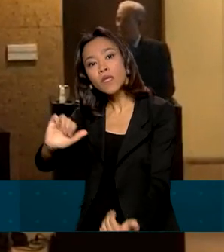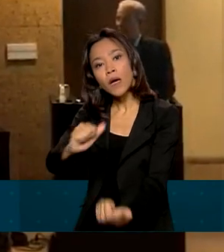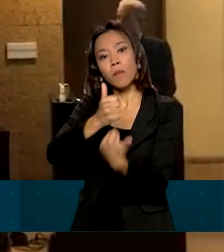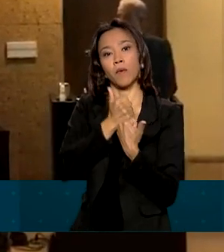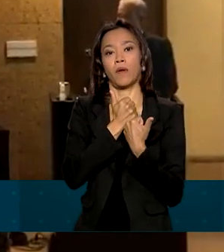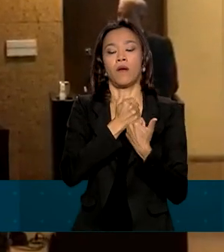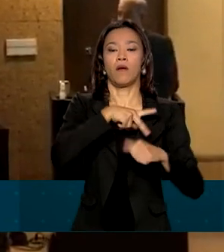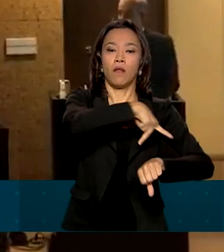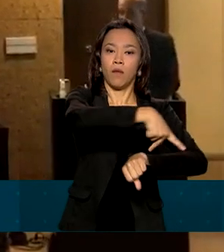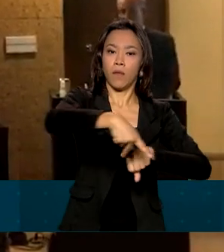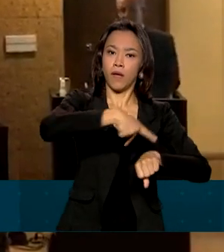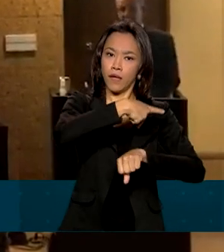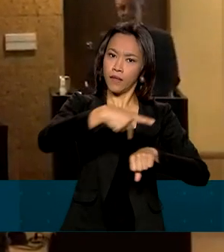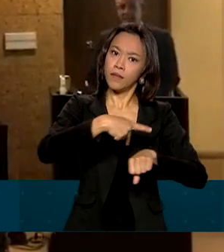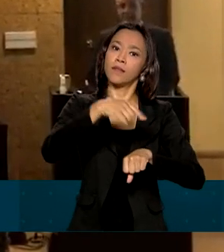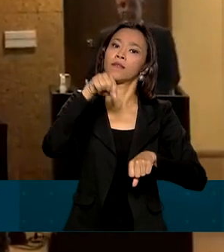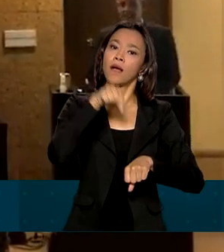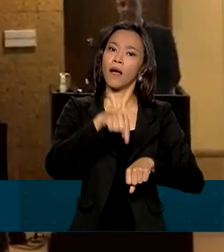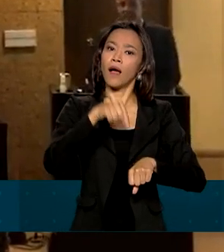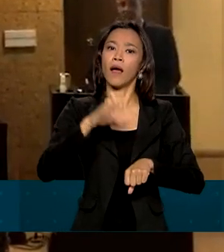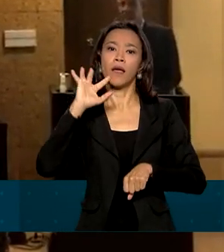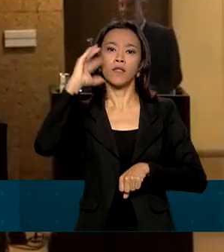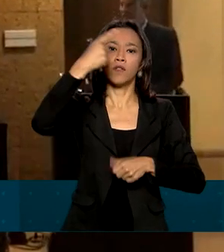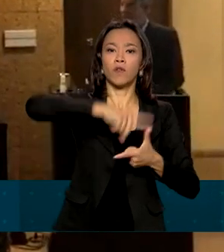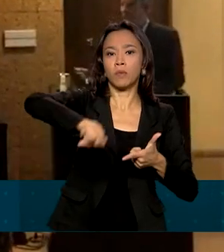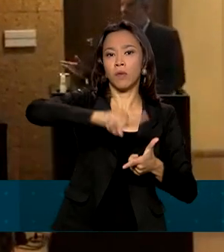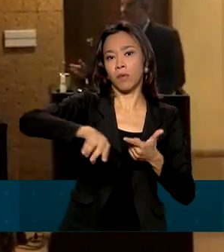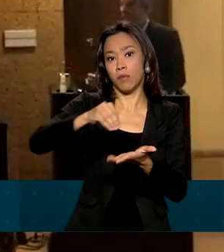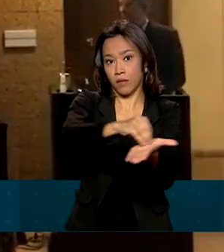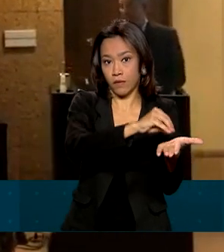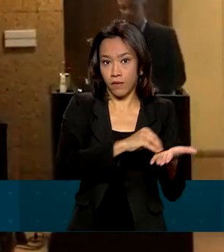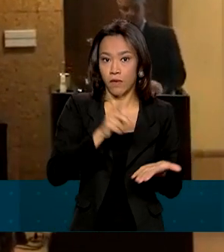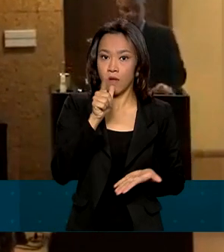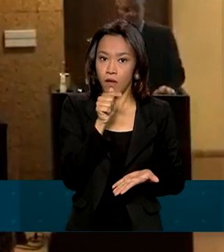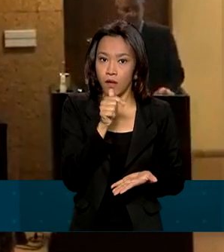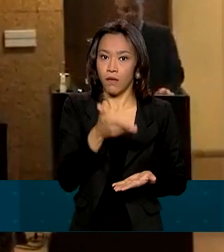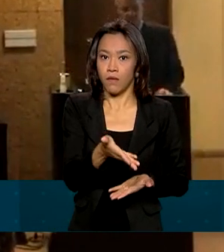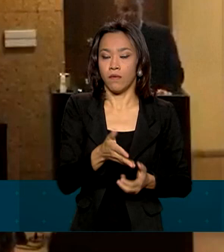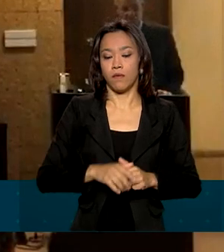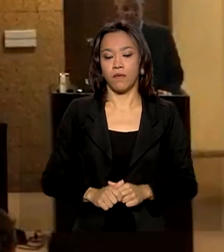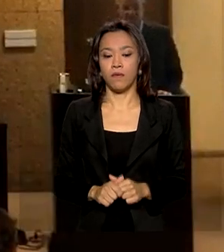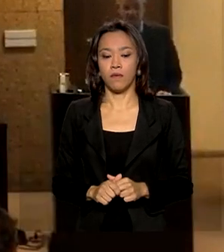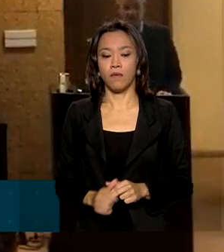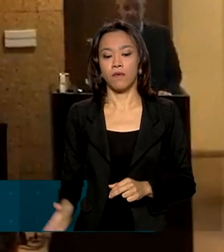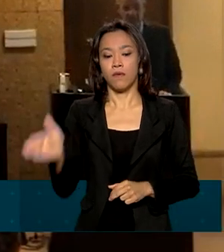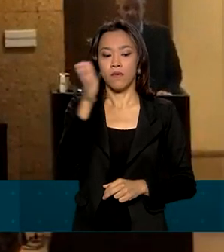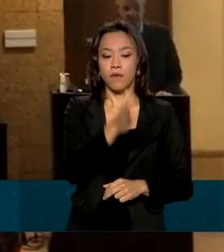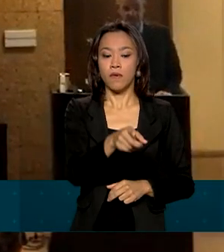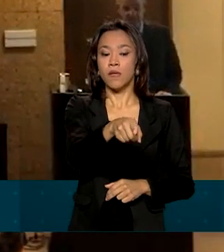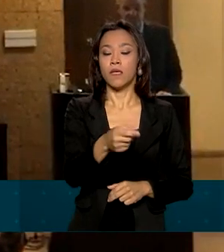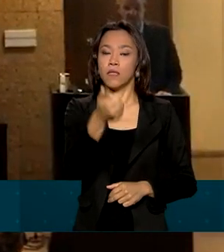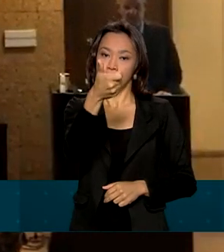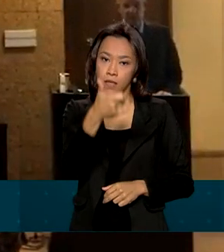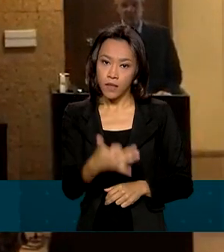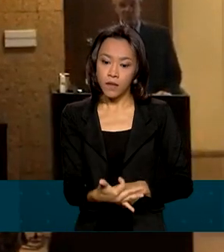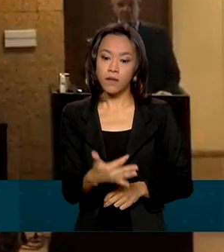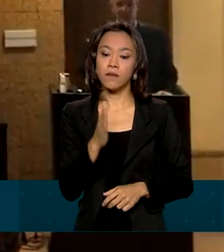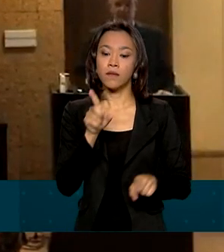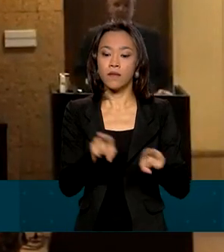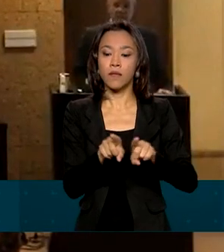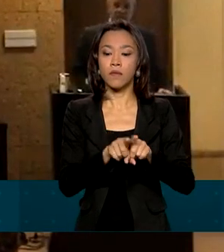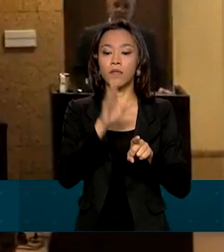país a enfrentar a escassez hídrica. Isso tem sido fundamental, como mencionado também pelo nosso